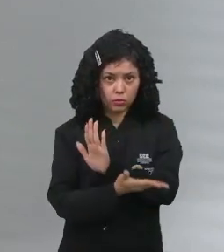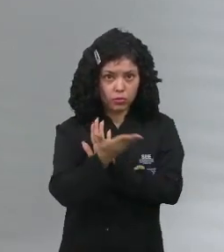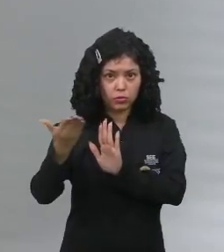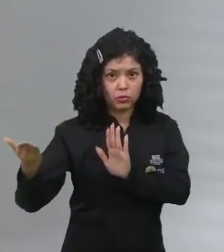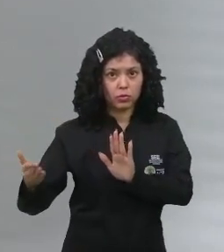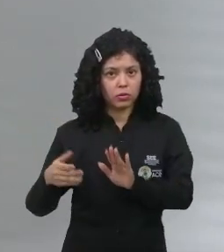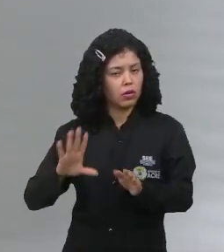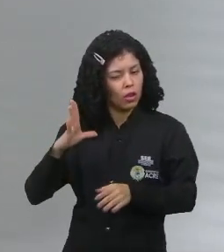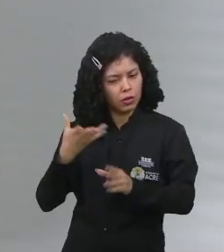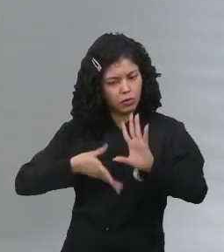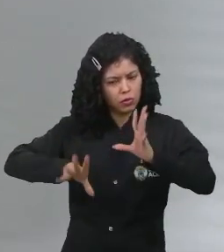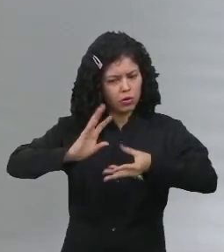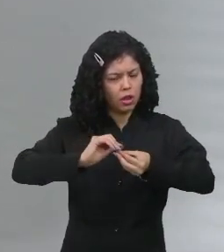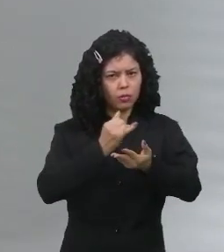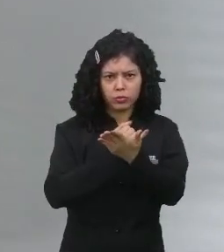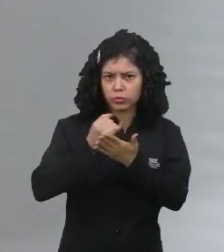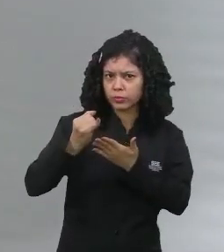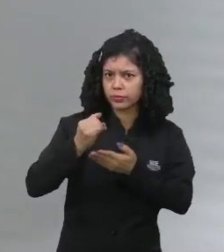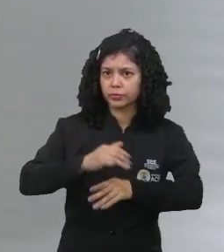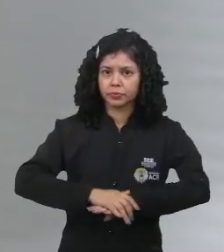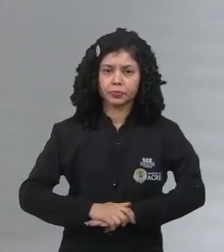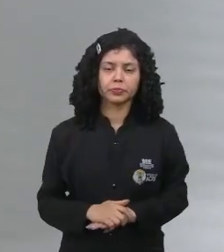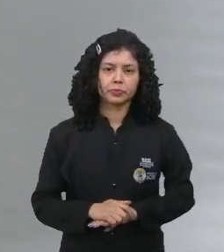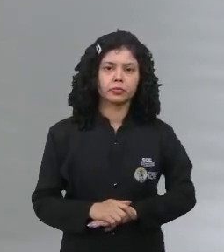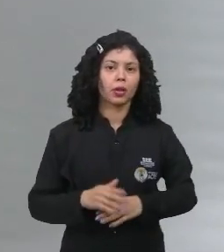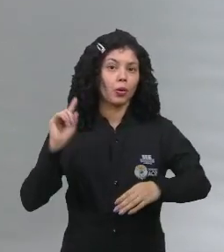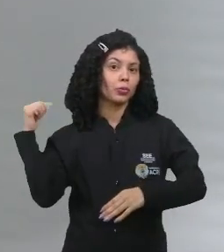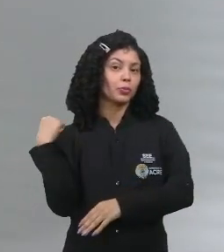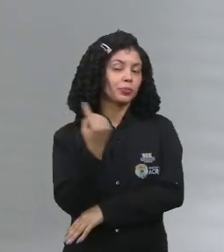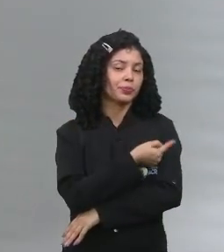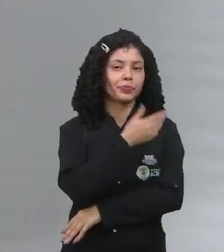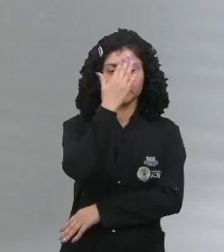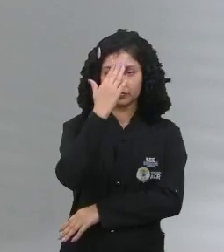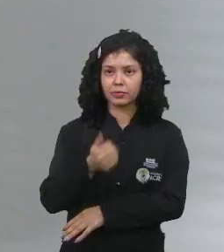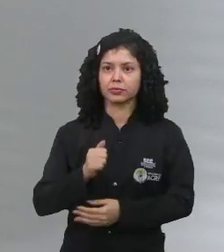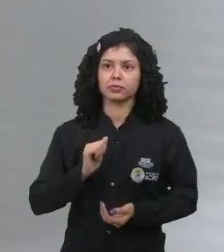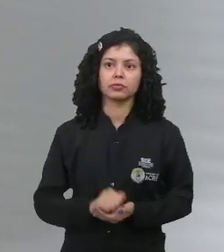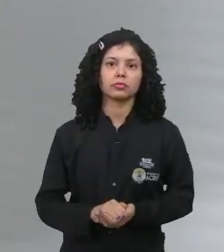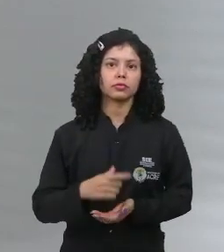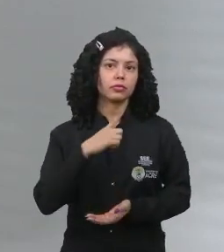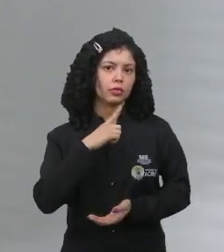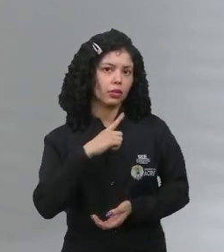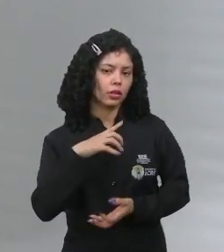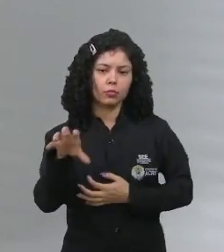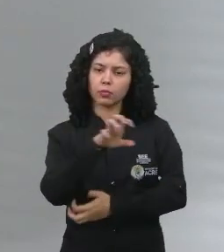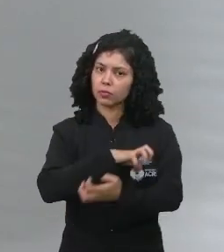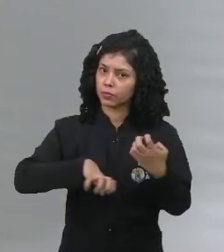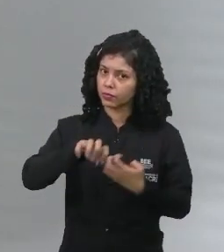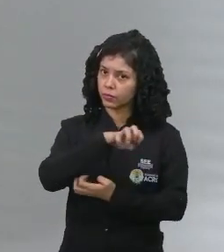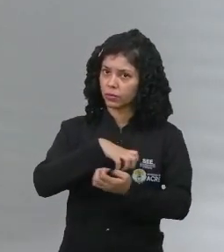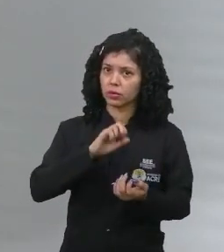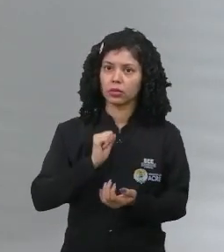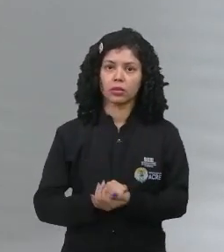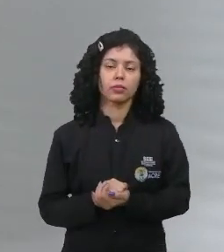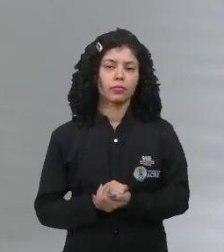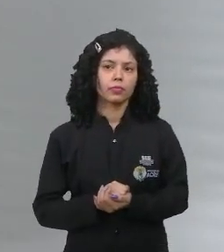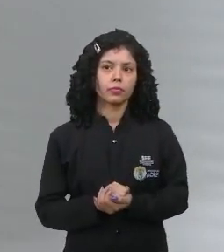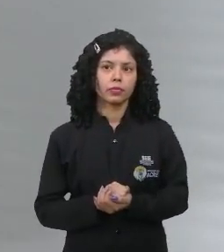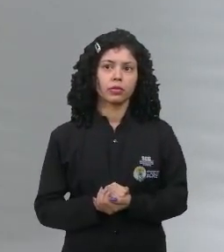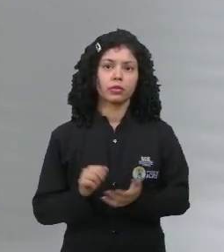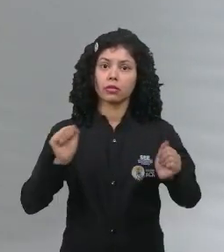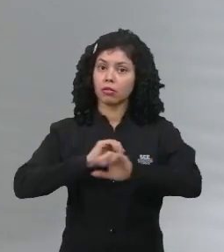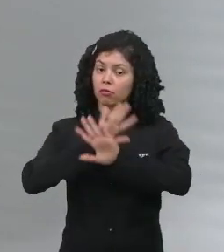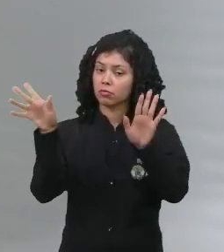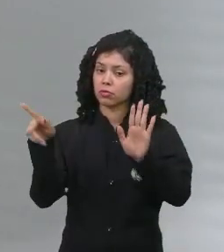uma breve introdução. Nós sabemos que nós temos uma revolução, que ela é uma revolução